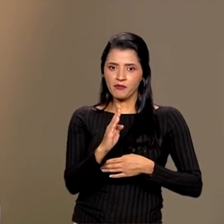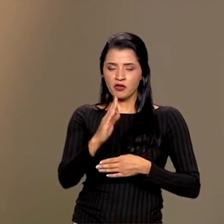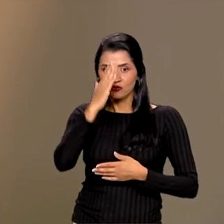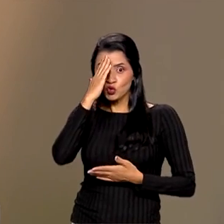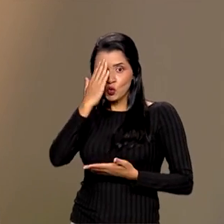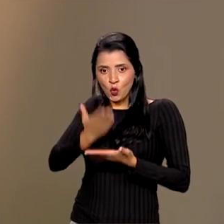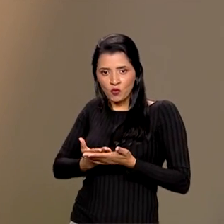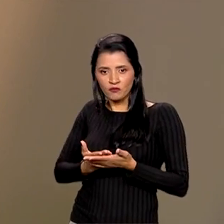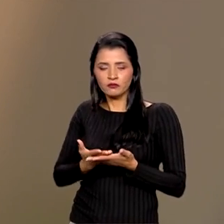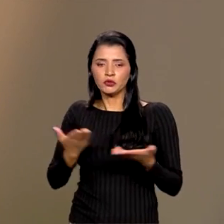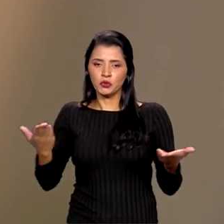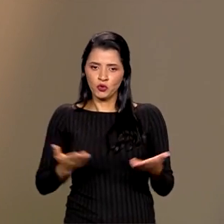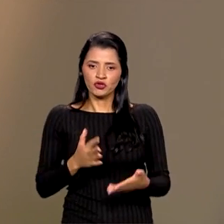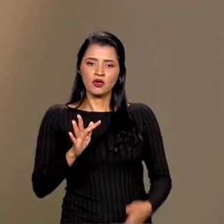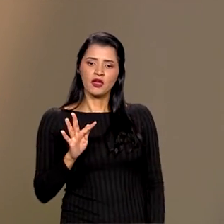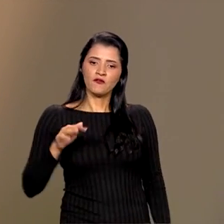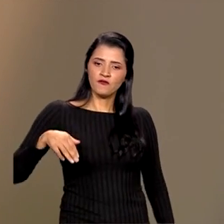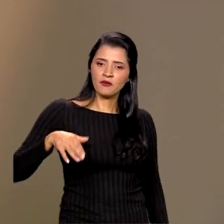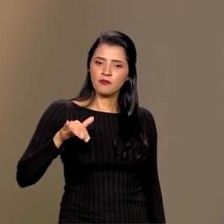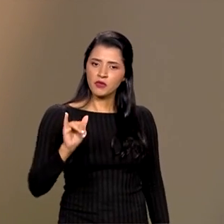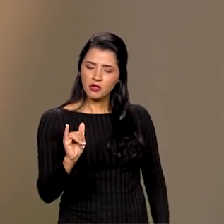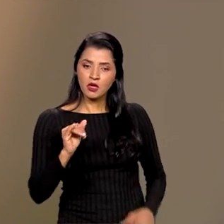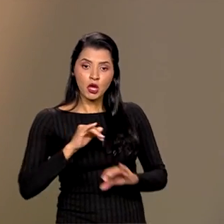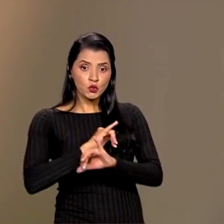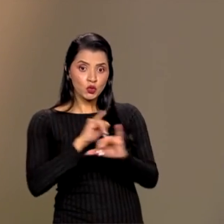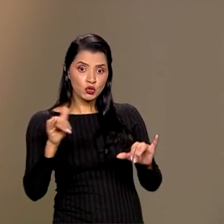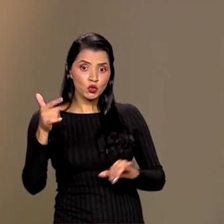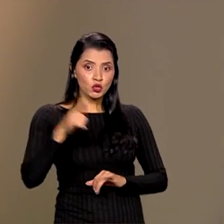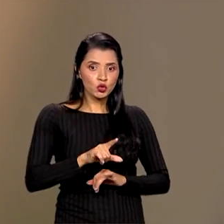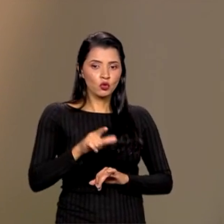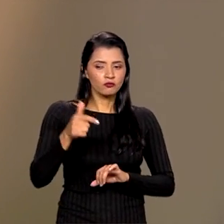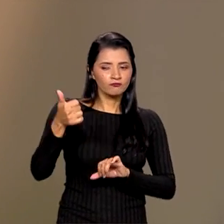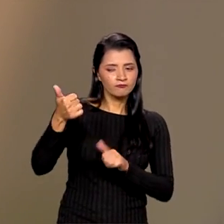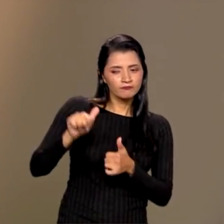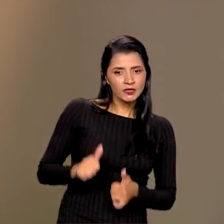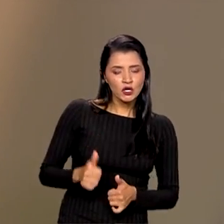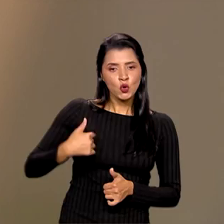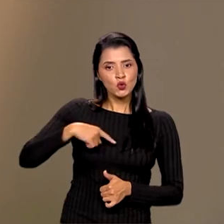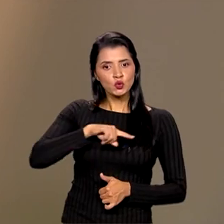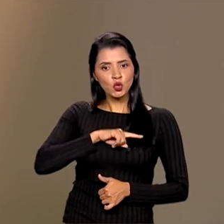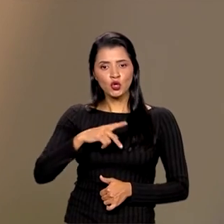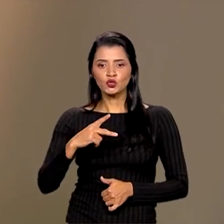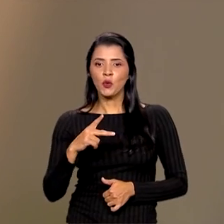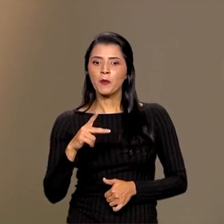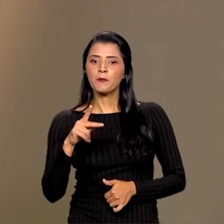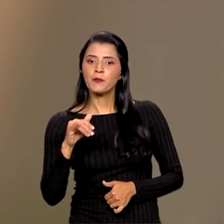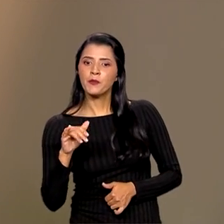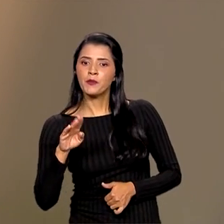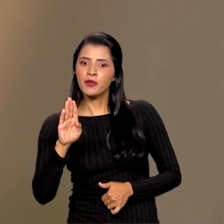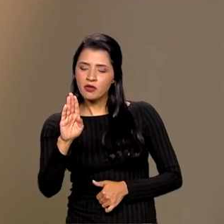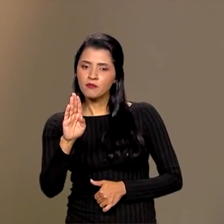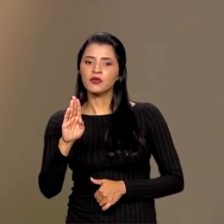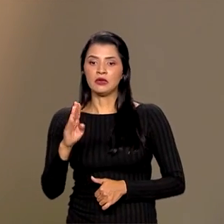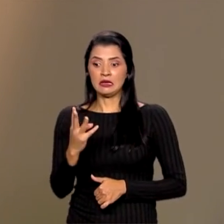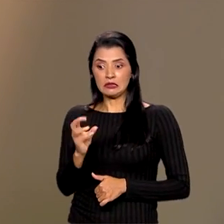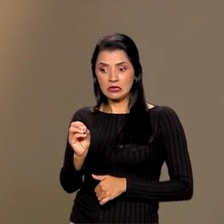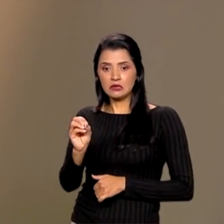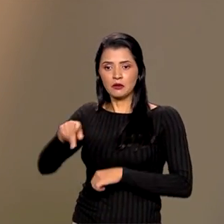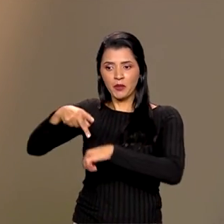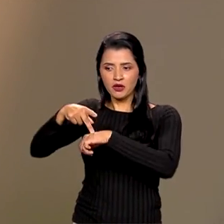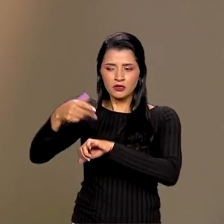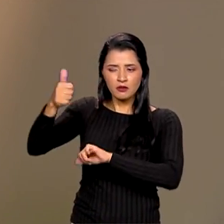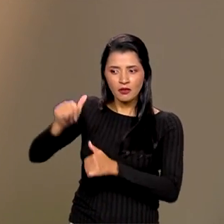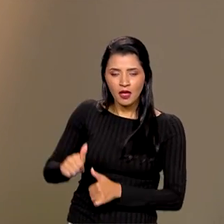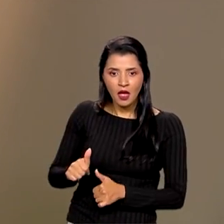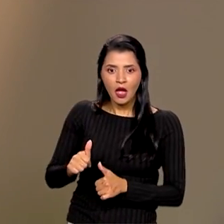E hoje o FMI, inclusive, anunciou também uma reavaliação do crescimento do nosso PIB. 30 países avaliou, o Brasil foi o que mais cresceu. Por eu estou